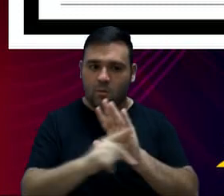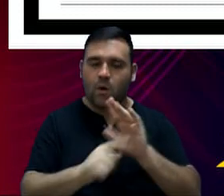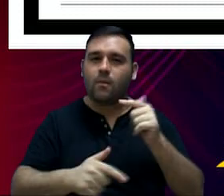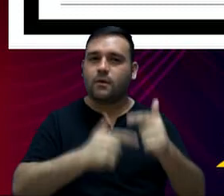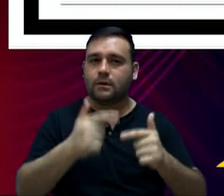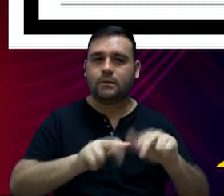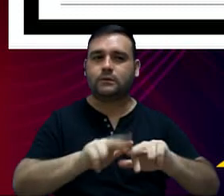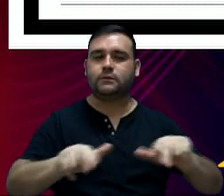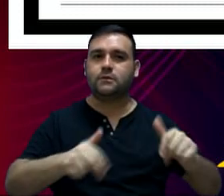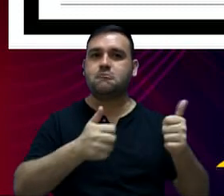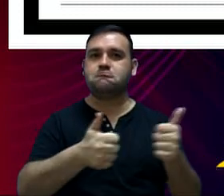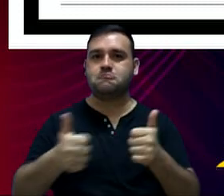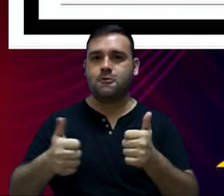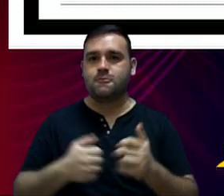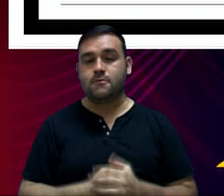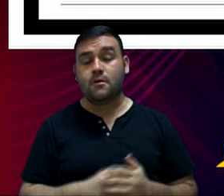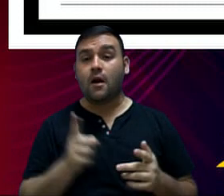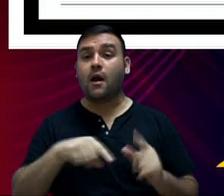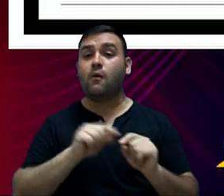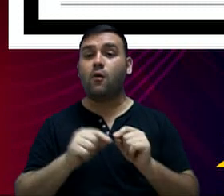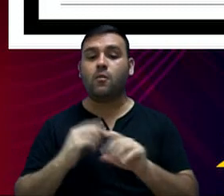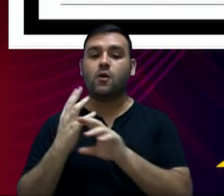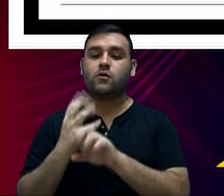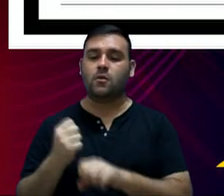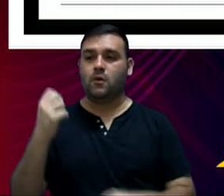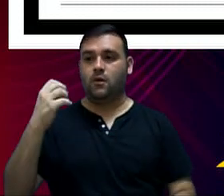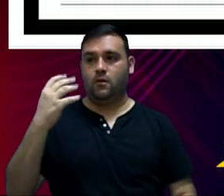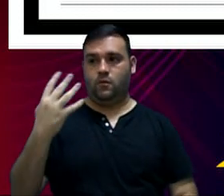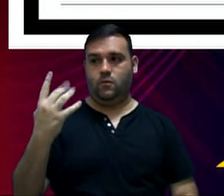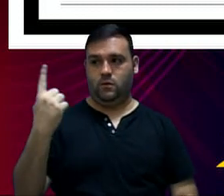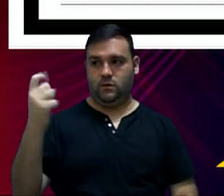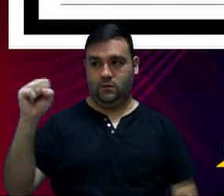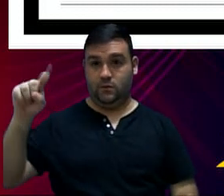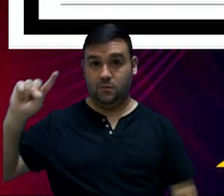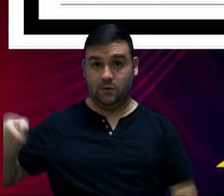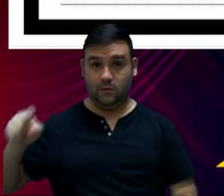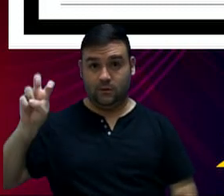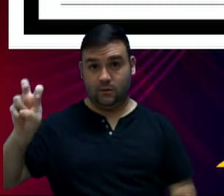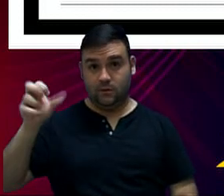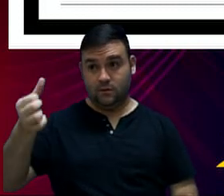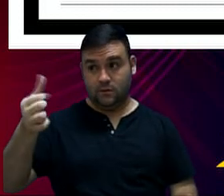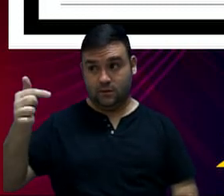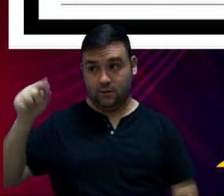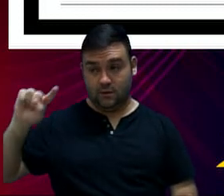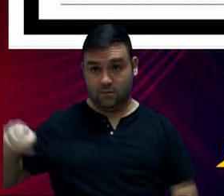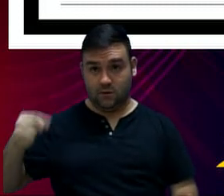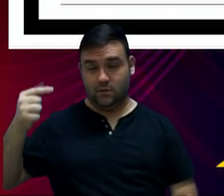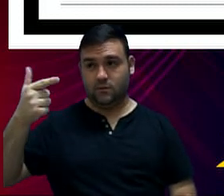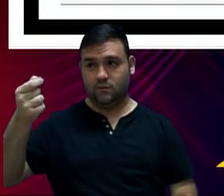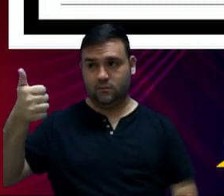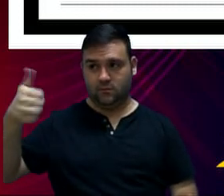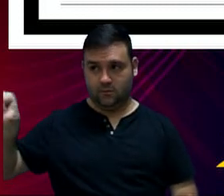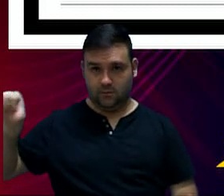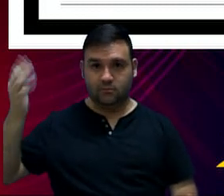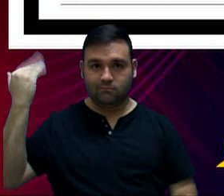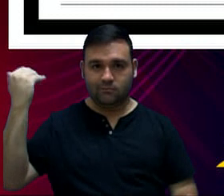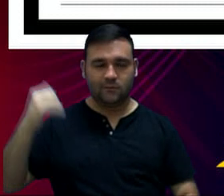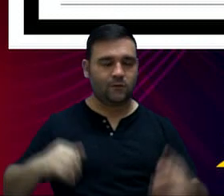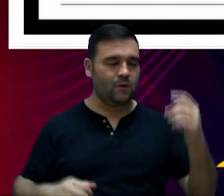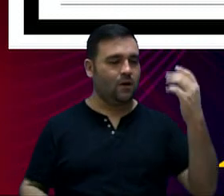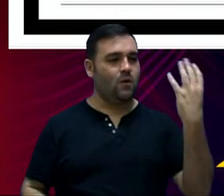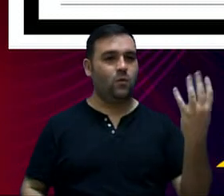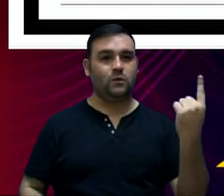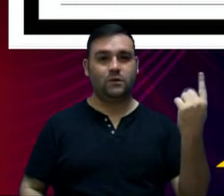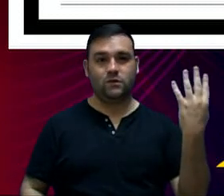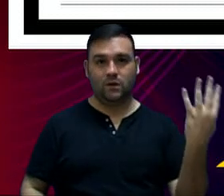o desempenho tem sido muito bom, da ordem de R$ 418,567,000,00 2019, contra R$